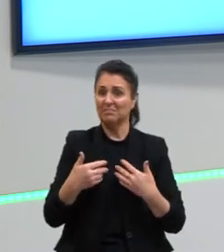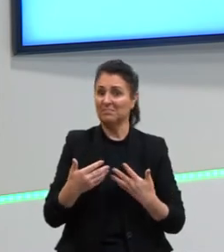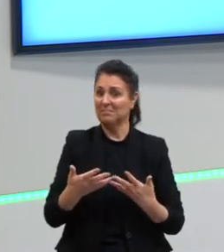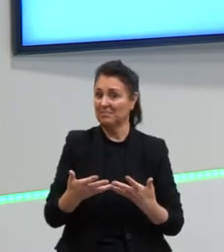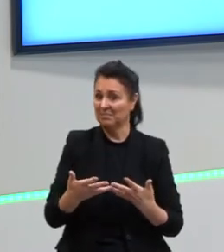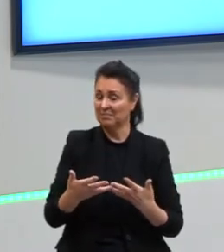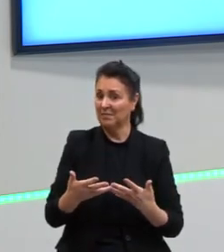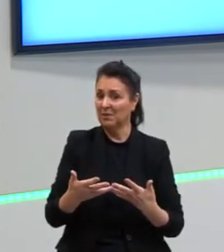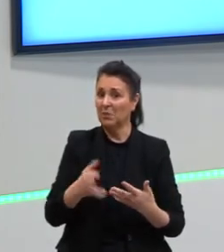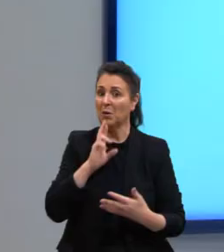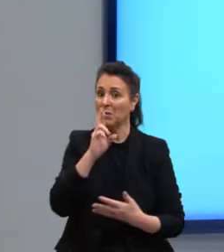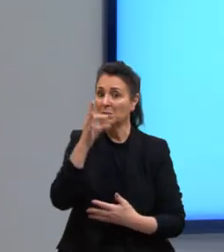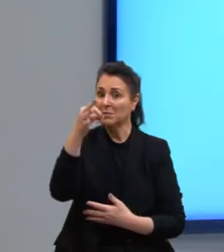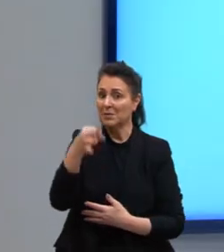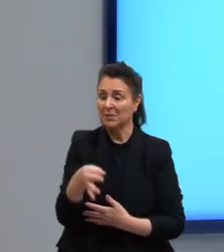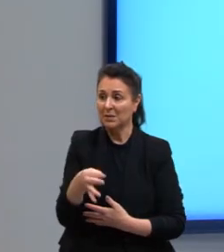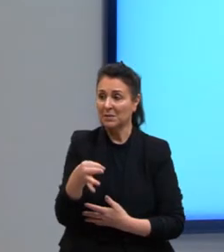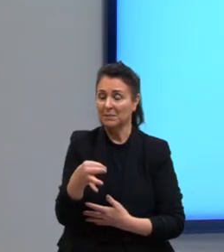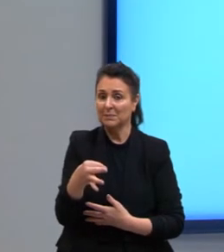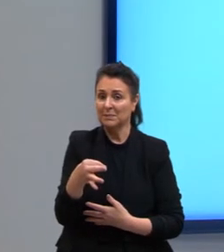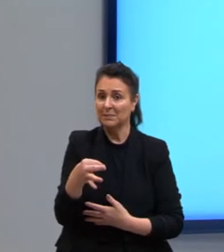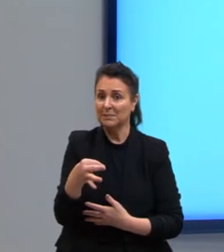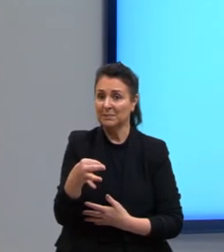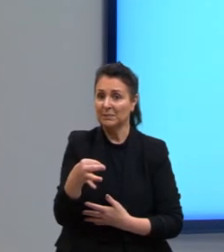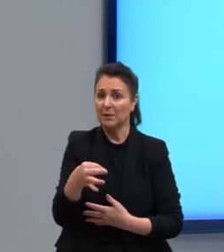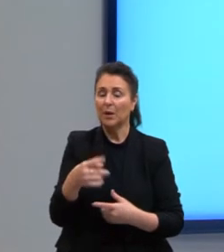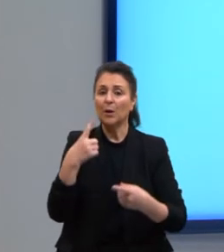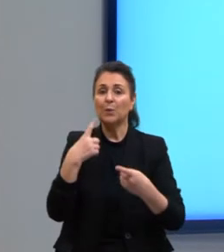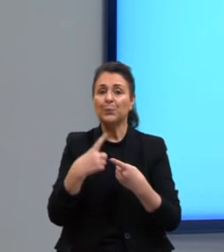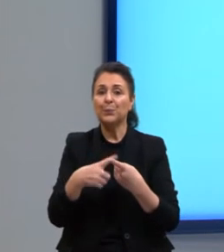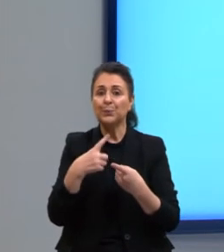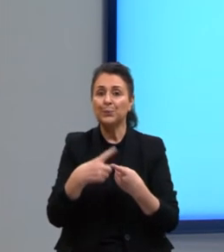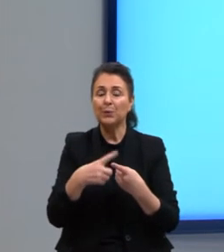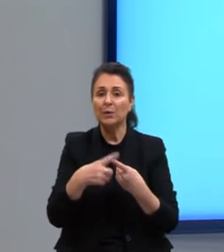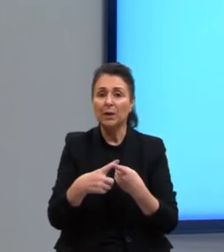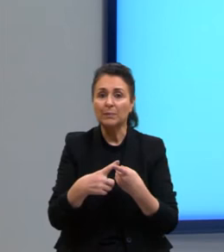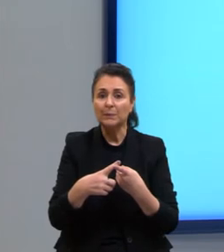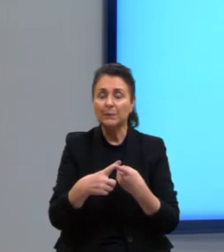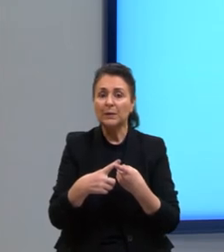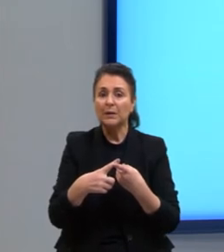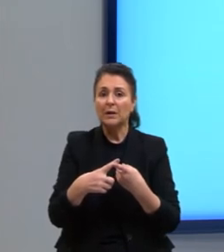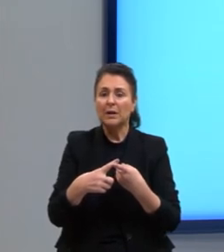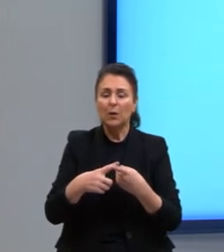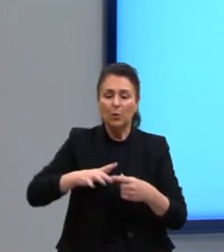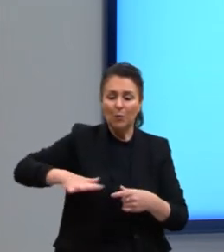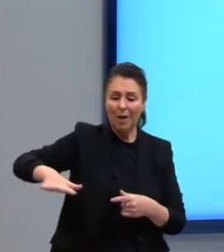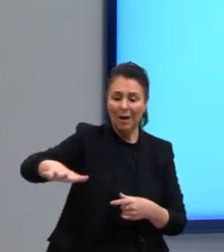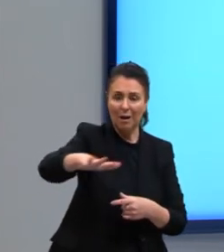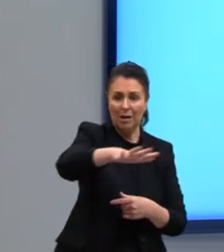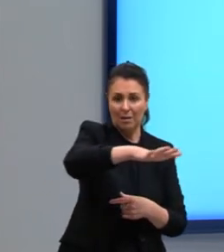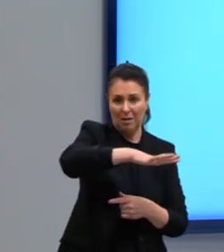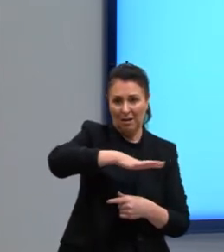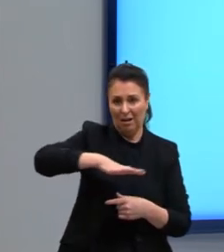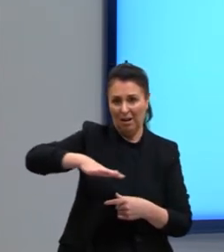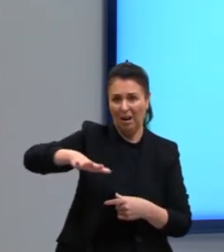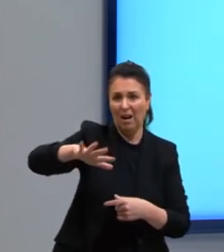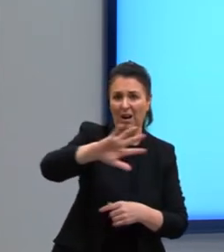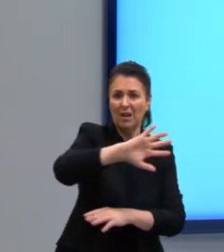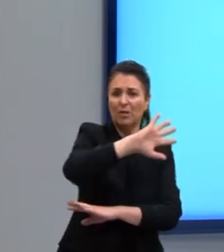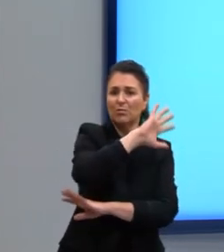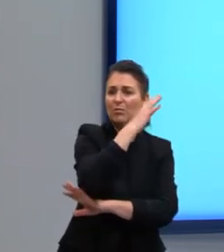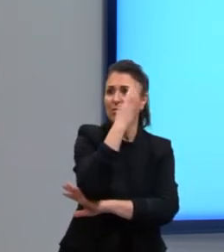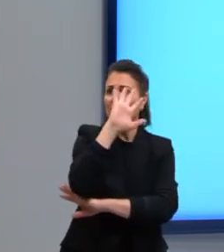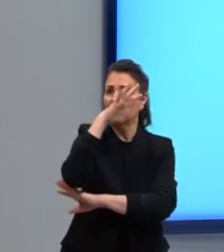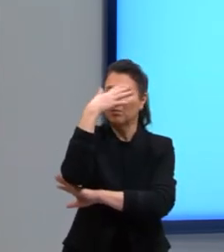A resposta certa é esta. Por quê, né? Porque quanto maior a área, aquela área que foi degradada, ela